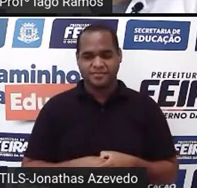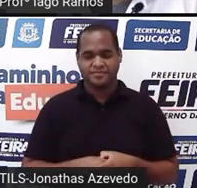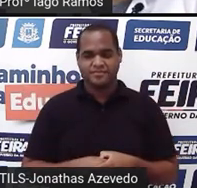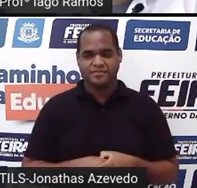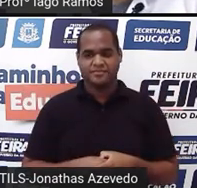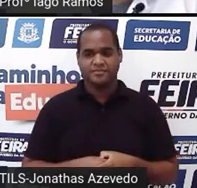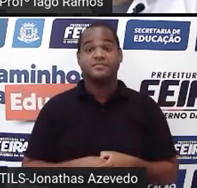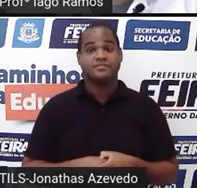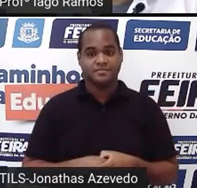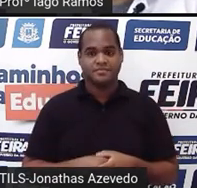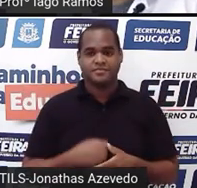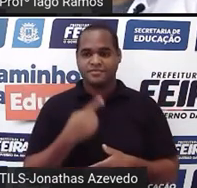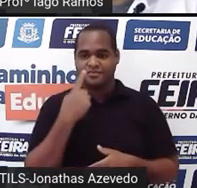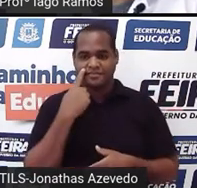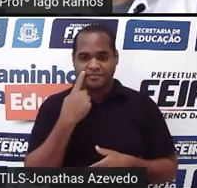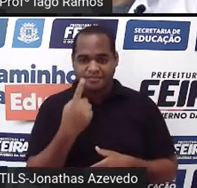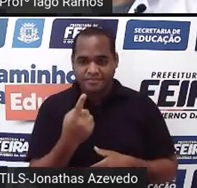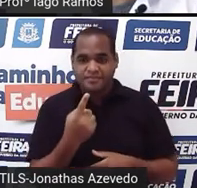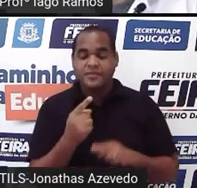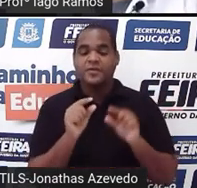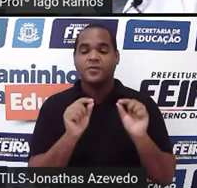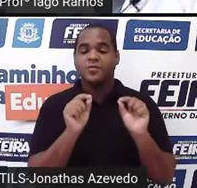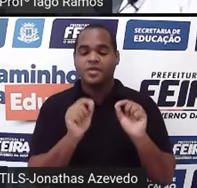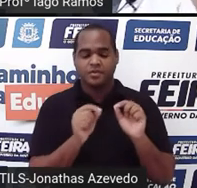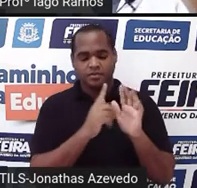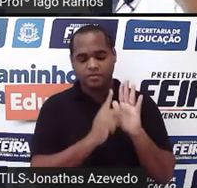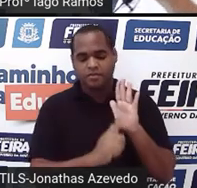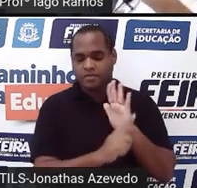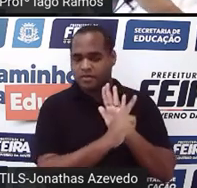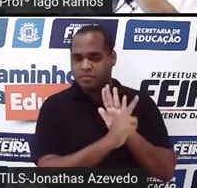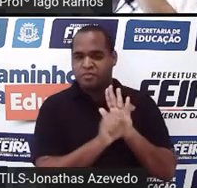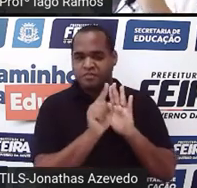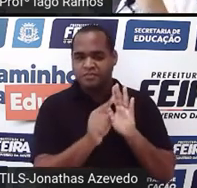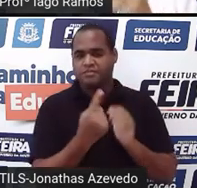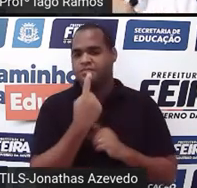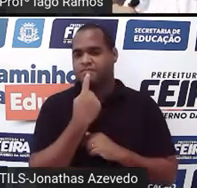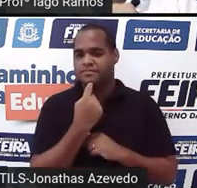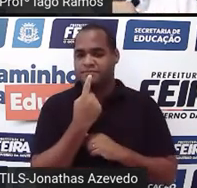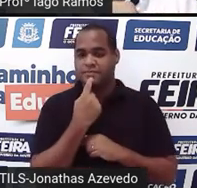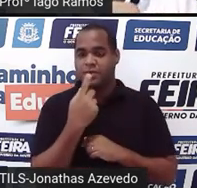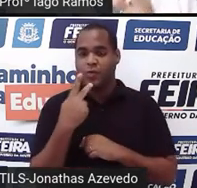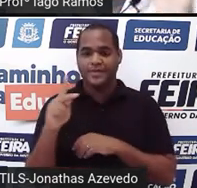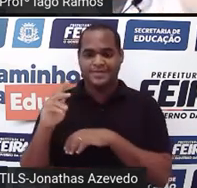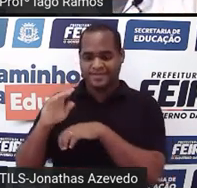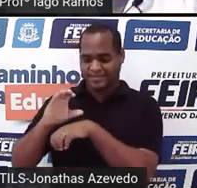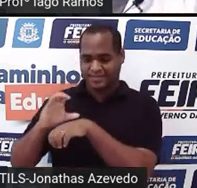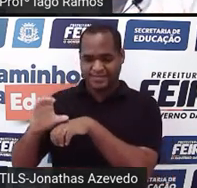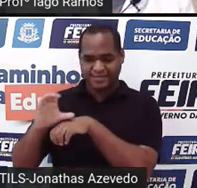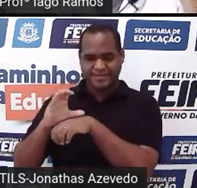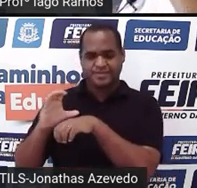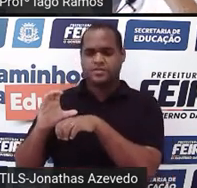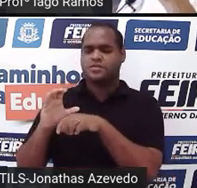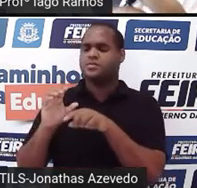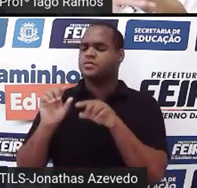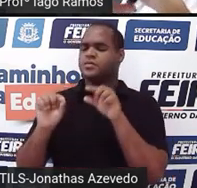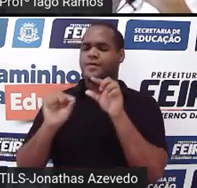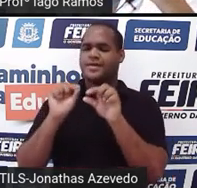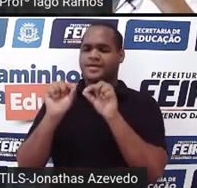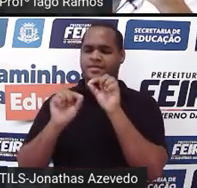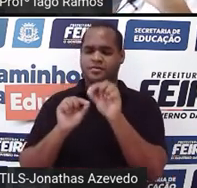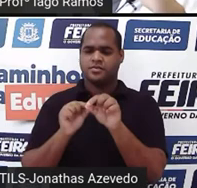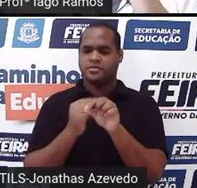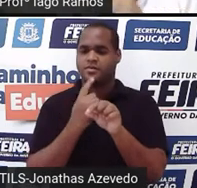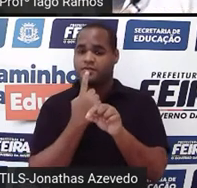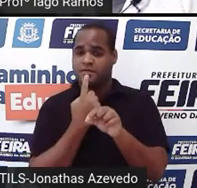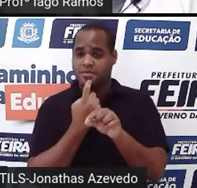gente olha praquele gráfico, a gente vê uma parte em vermelho, uma parte em cinza. O que é essa parte em vermelho?